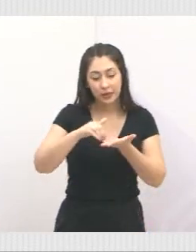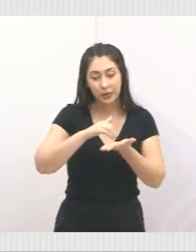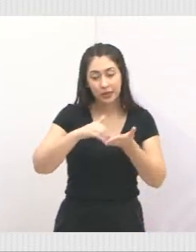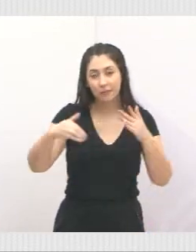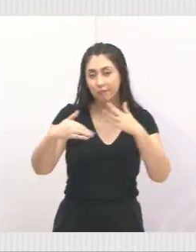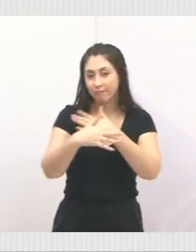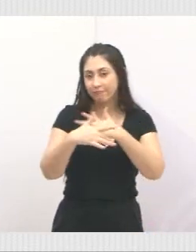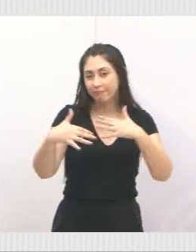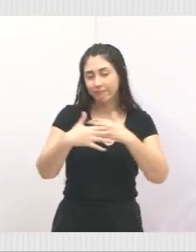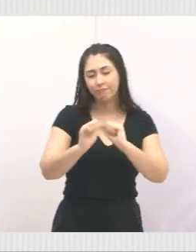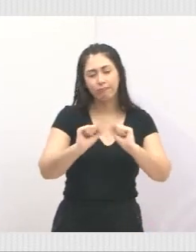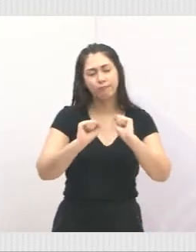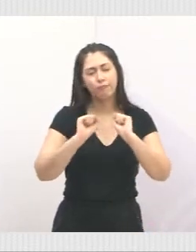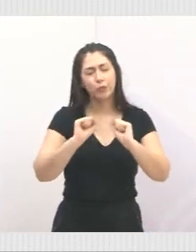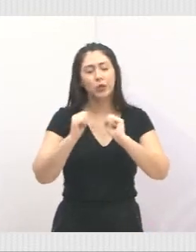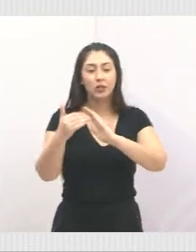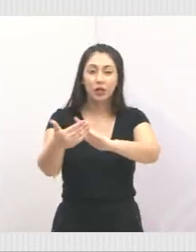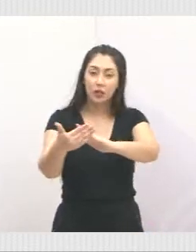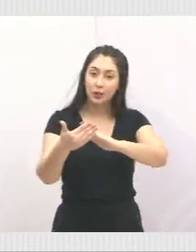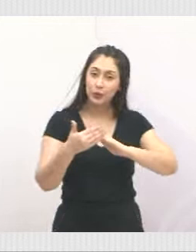possa nos atender,